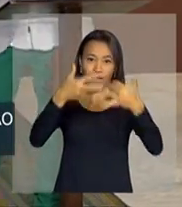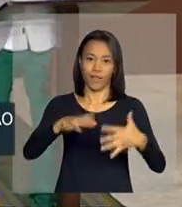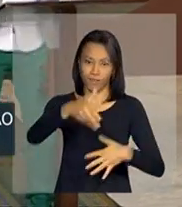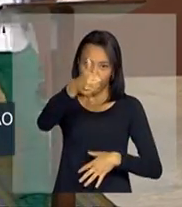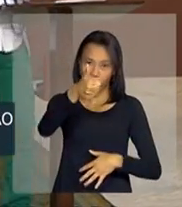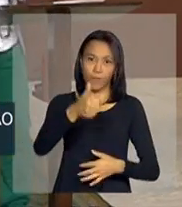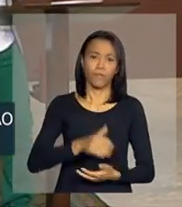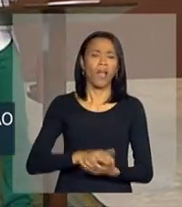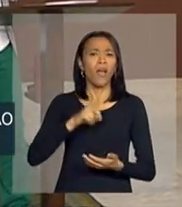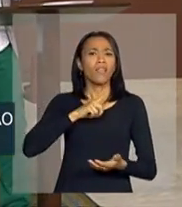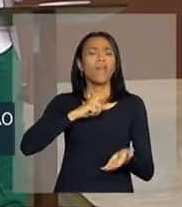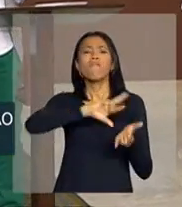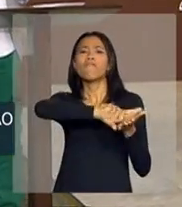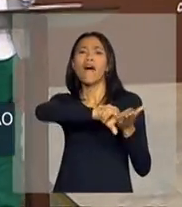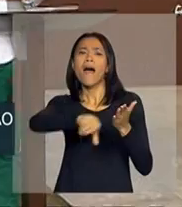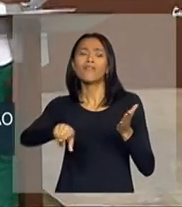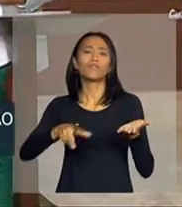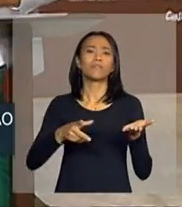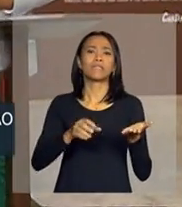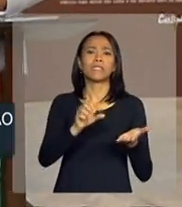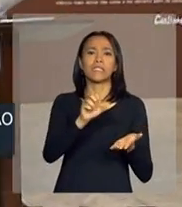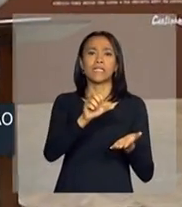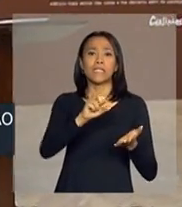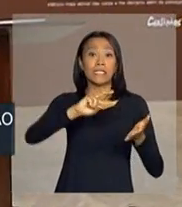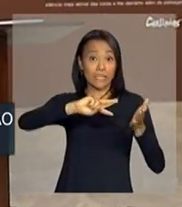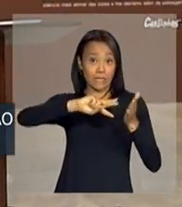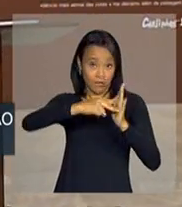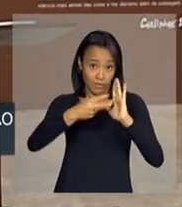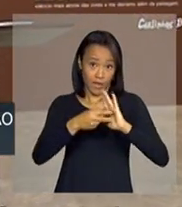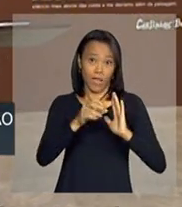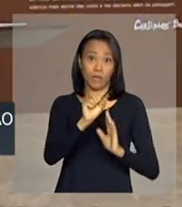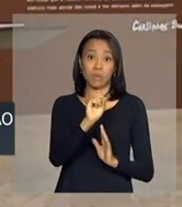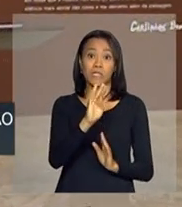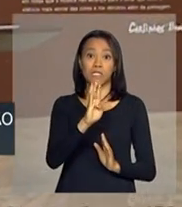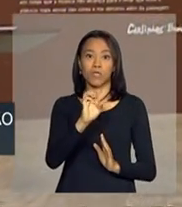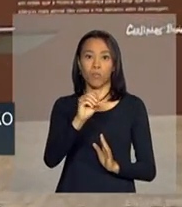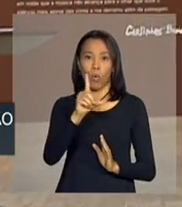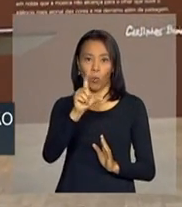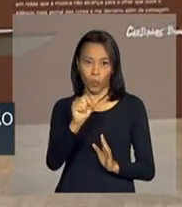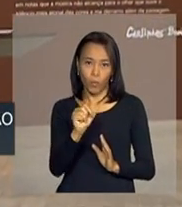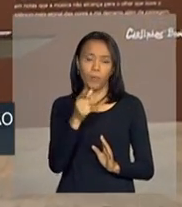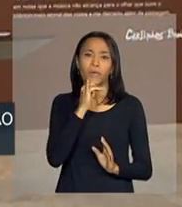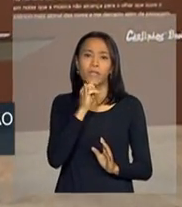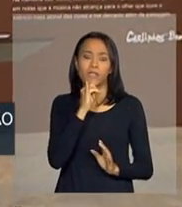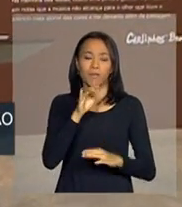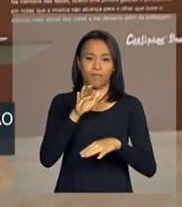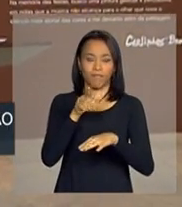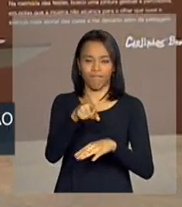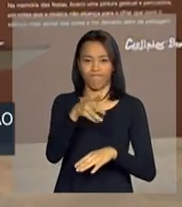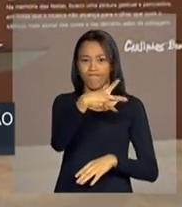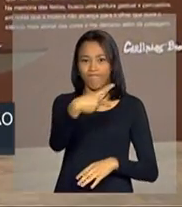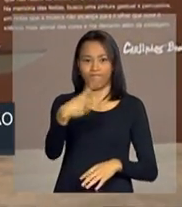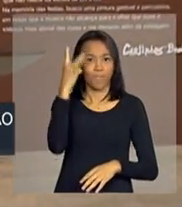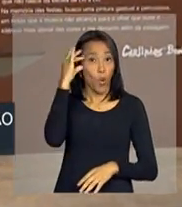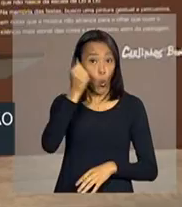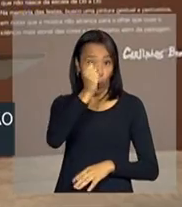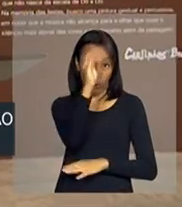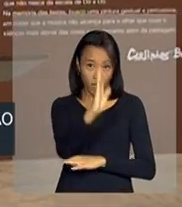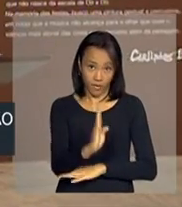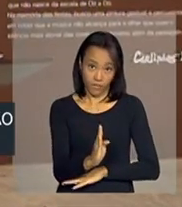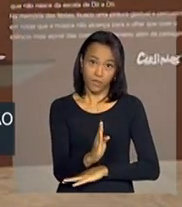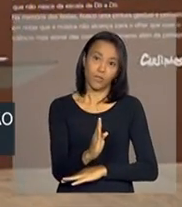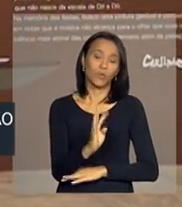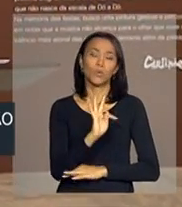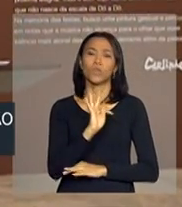Tem várias simbologias. Quando, sobre a liderança da presidente, o Brasil fala